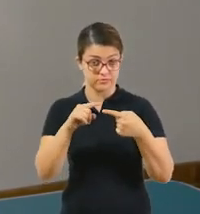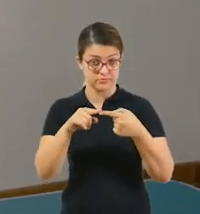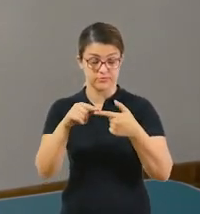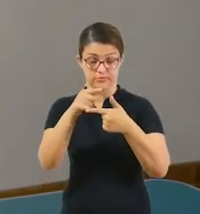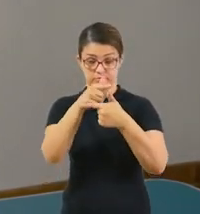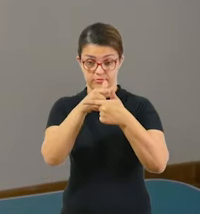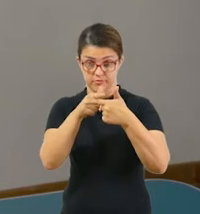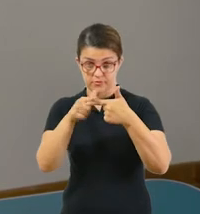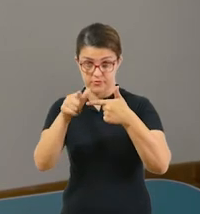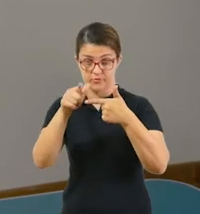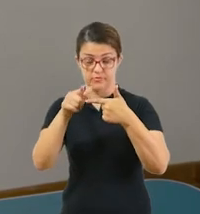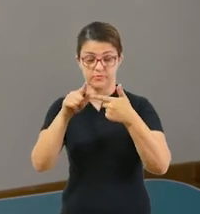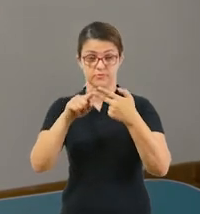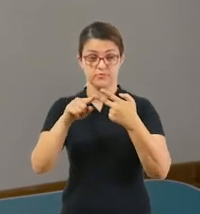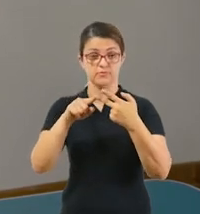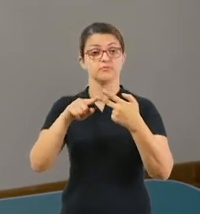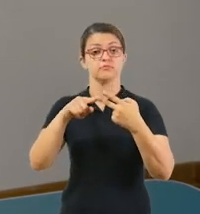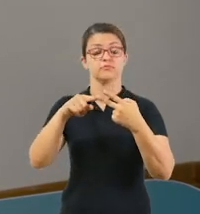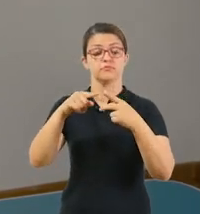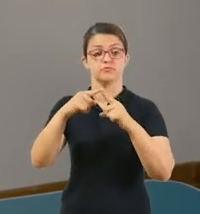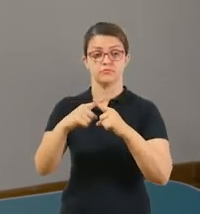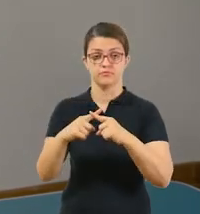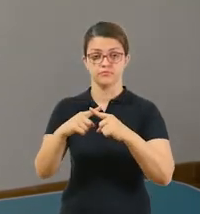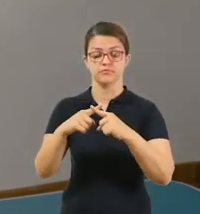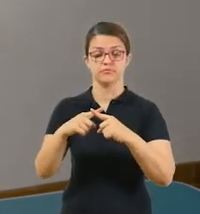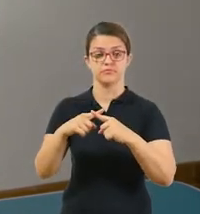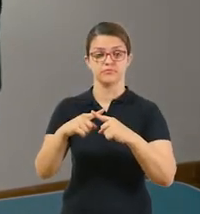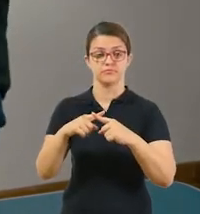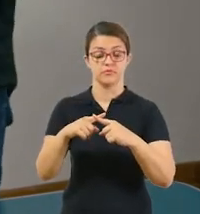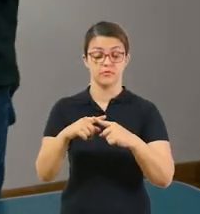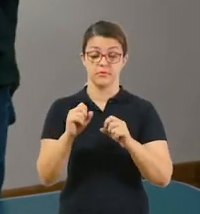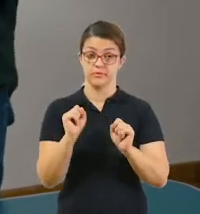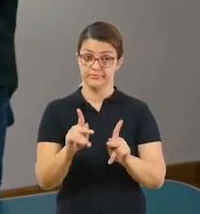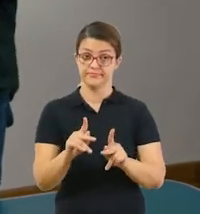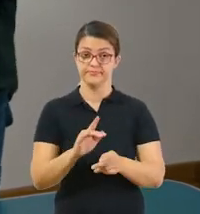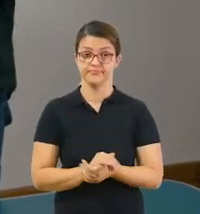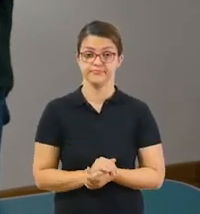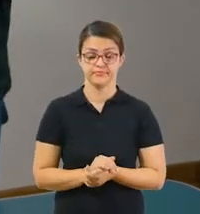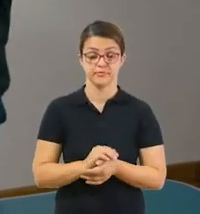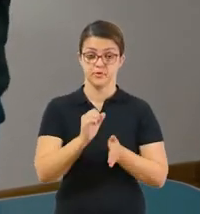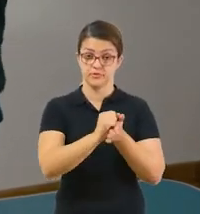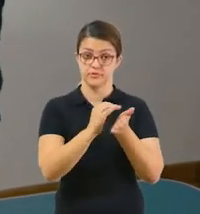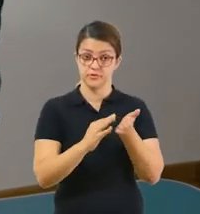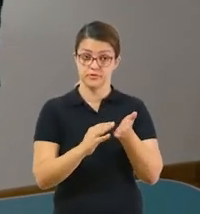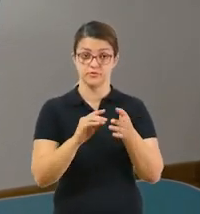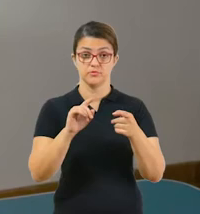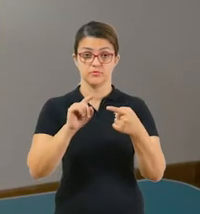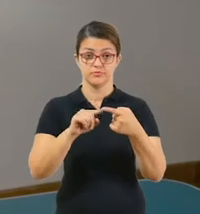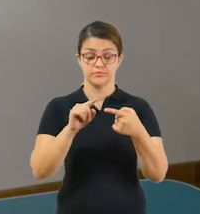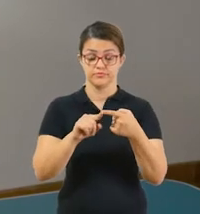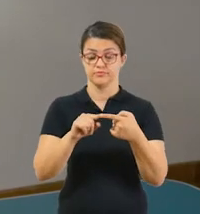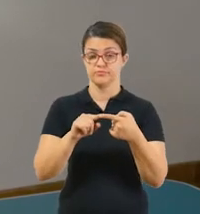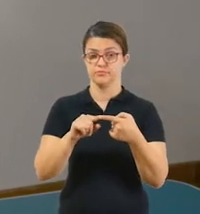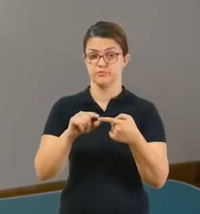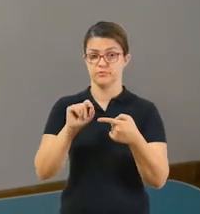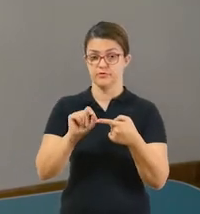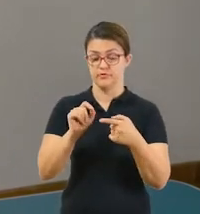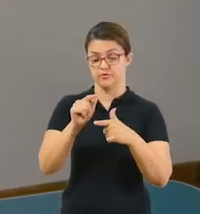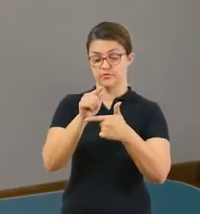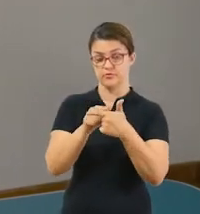divisão e vamos falar de multiplicação, ok? Esses primeiros exercícios, eles falam sobre